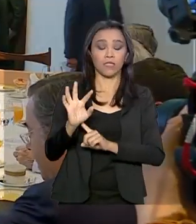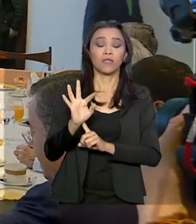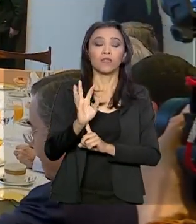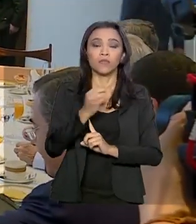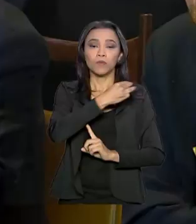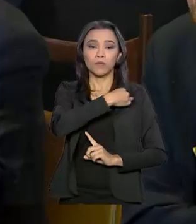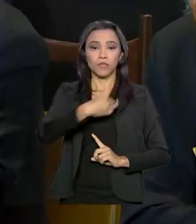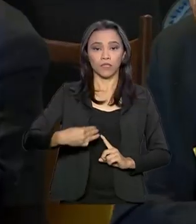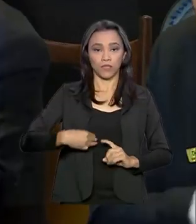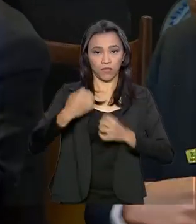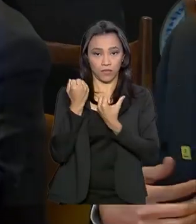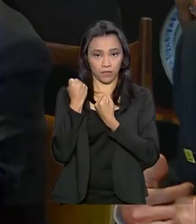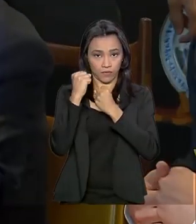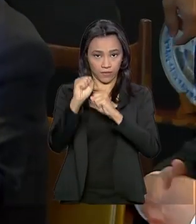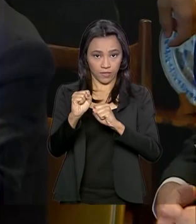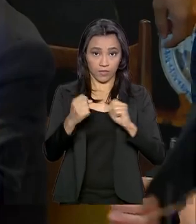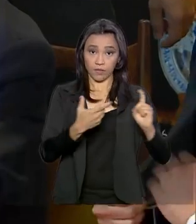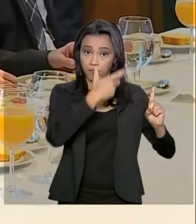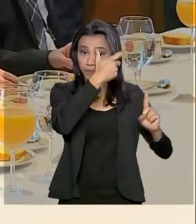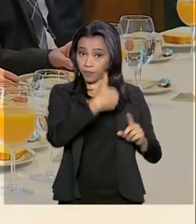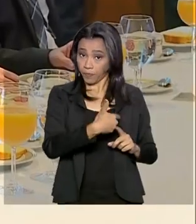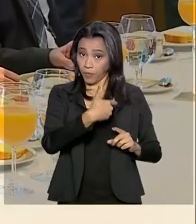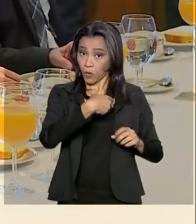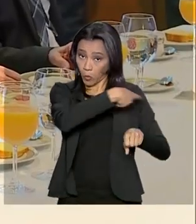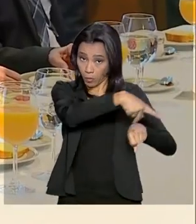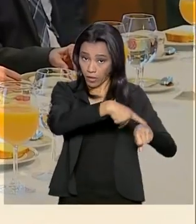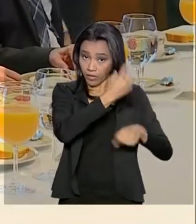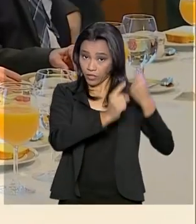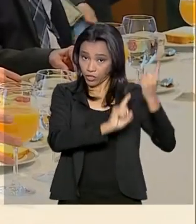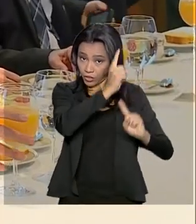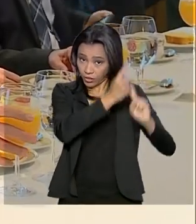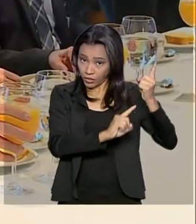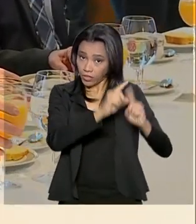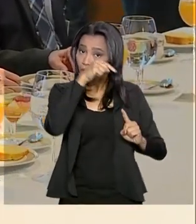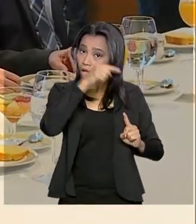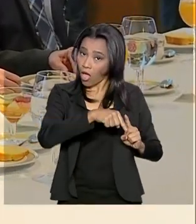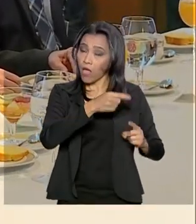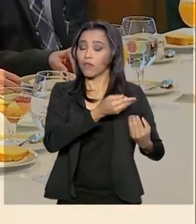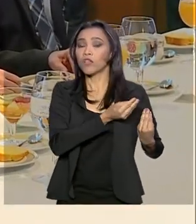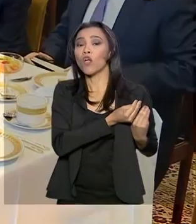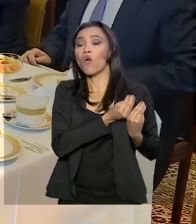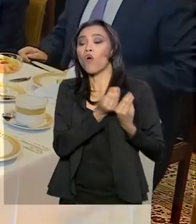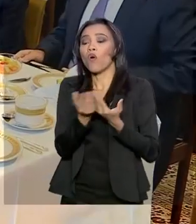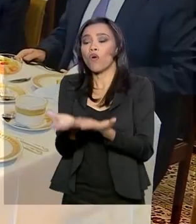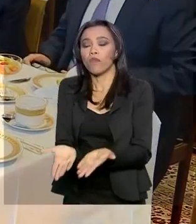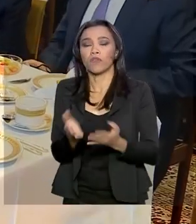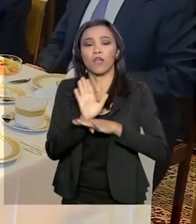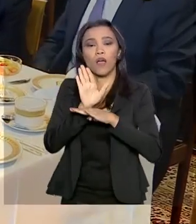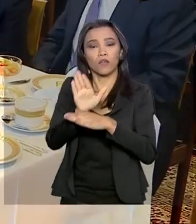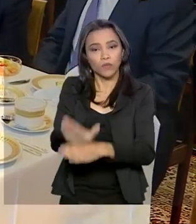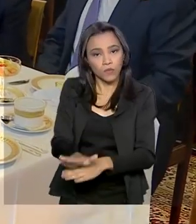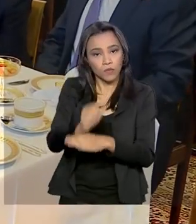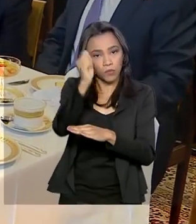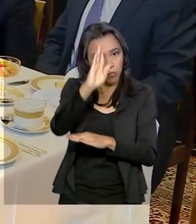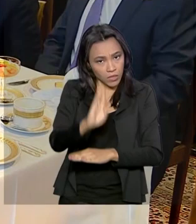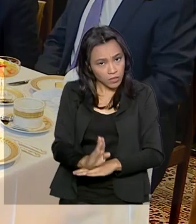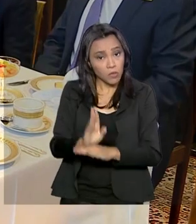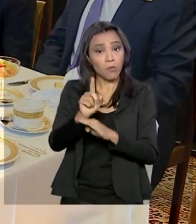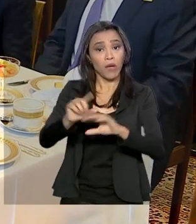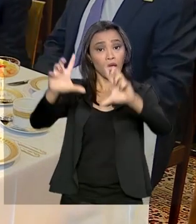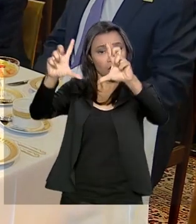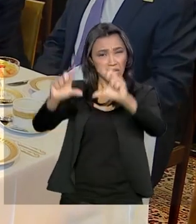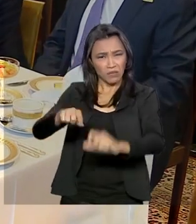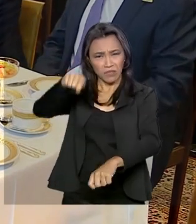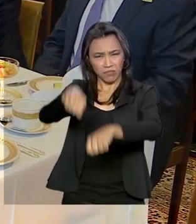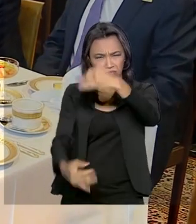Azevedo. O Chile foi um dos países que ofereceu ajuda ao Brasil para combater queimadas na Amazônia.